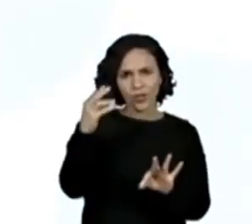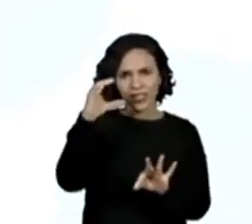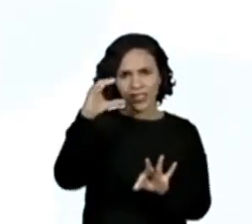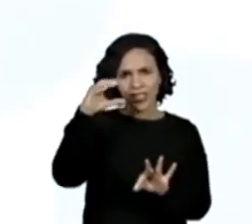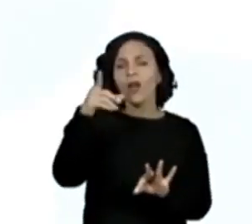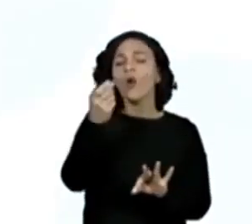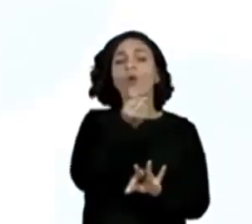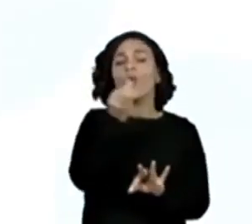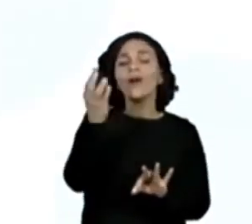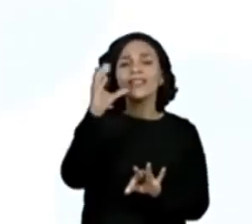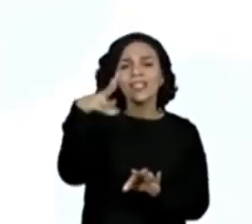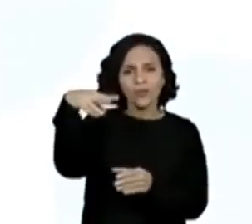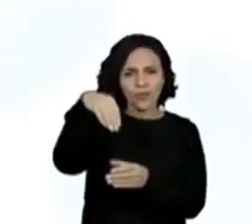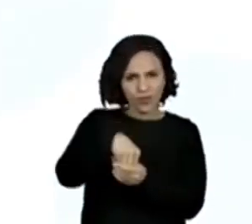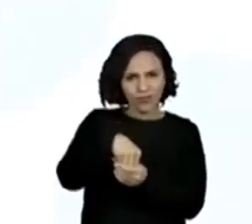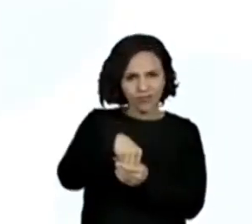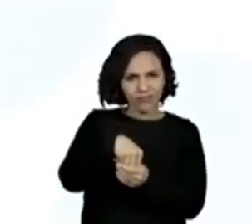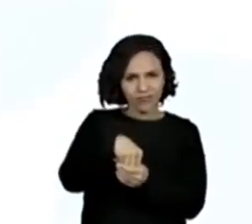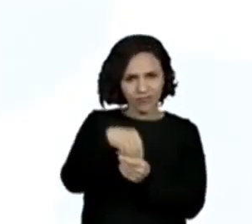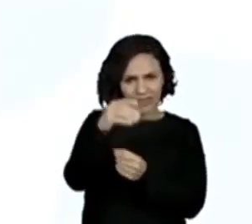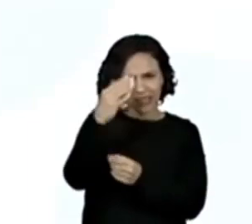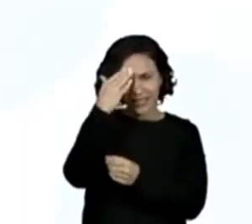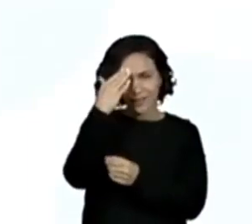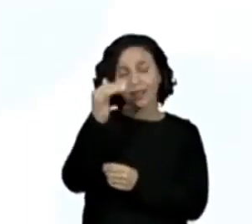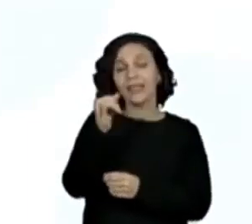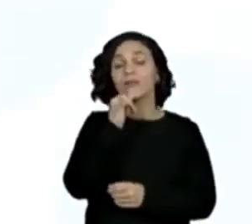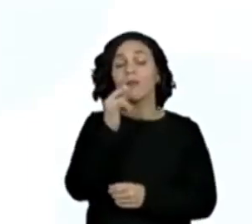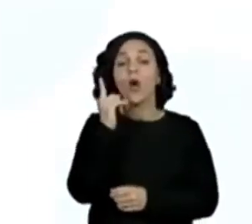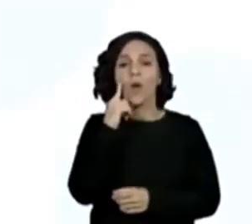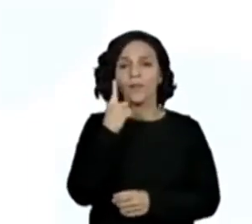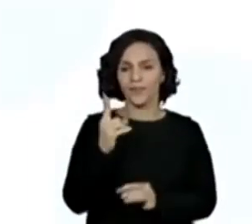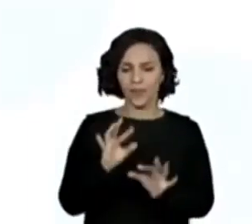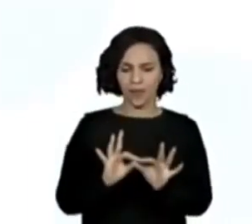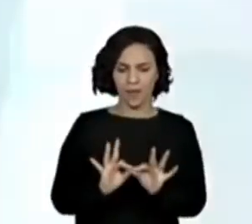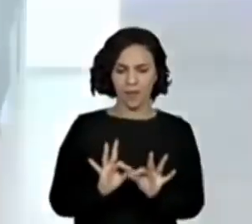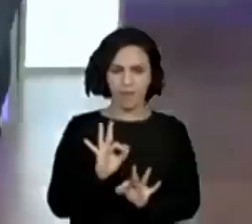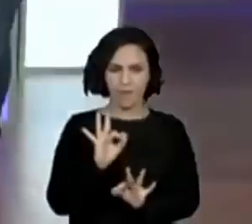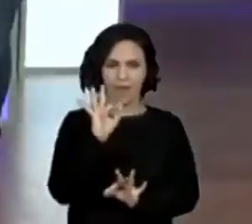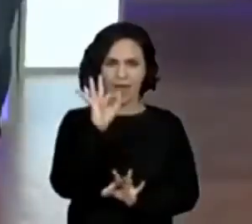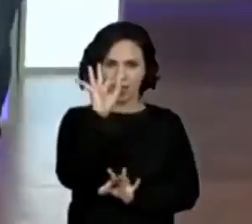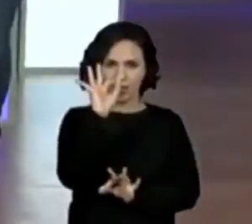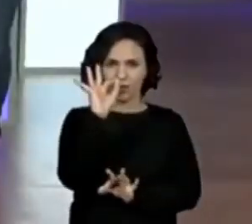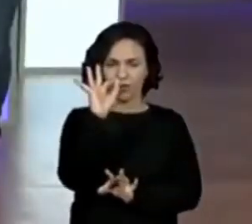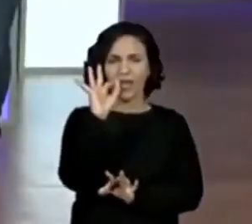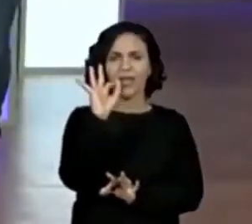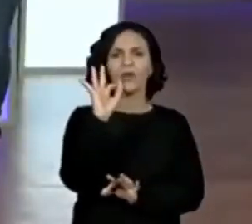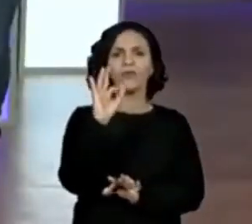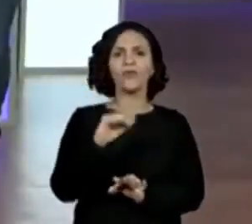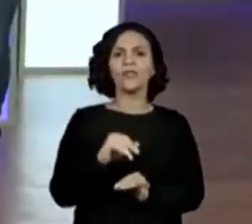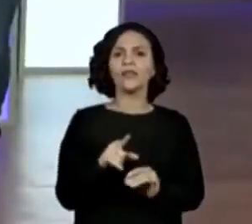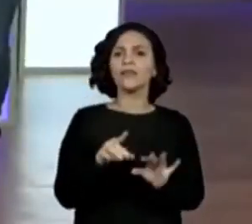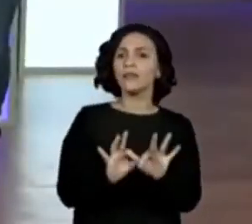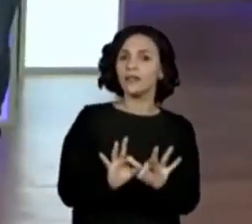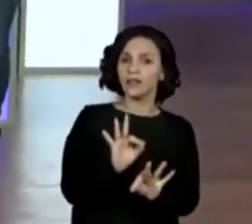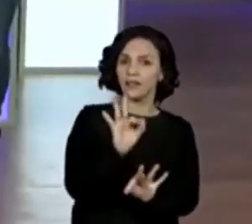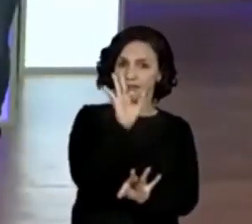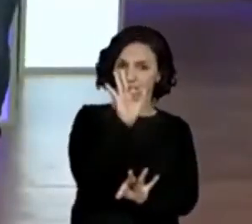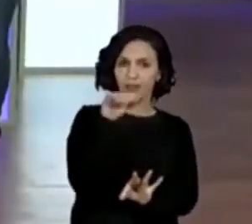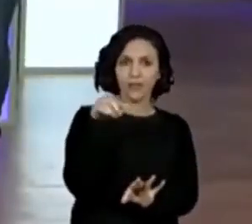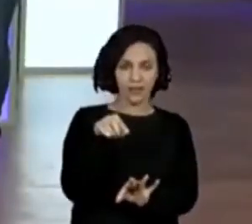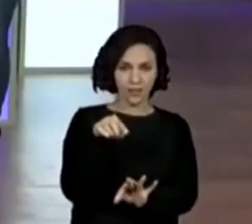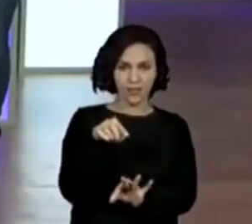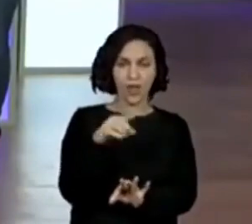Vocês sabem quantos centímetros cabem dentro de um metro? Eu vou escrever aqui em cima para